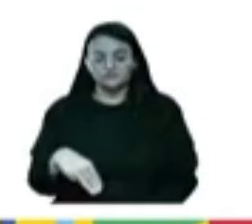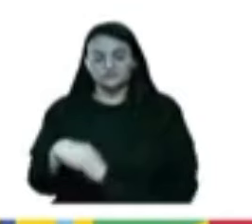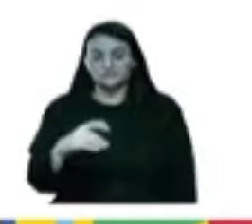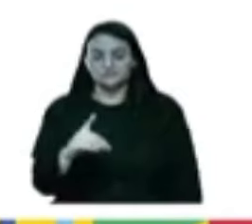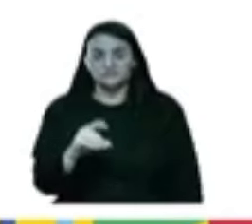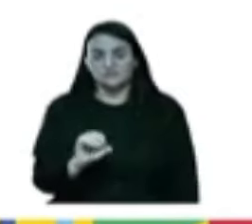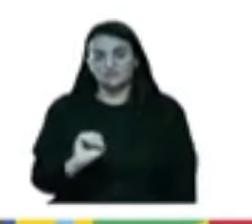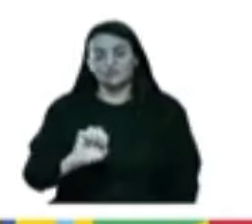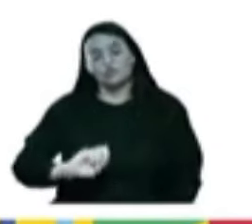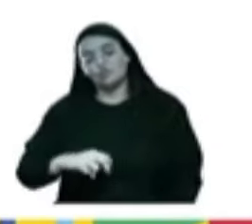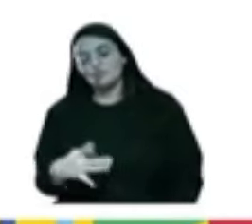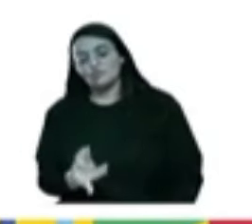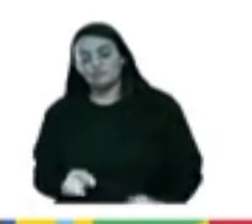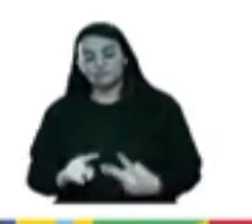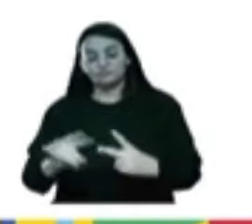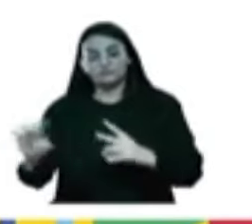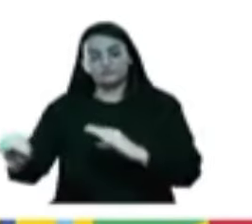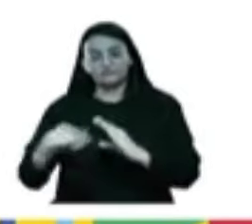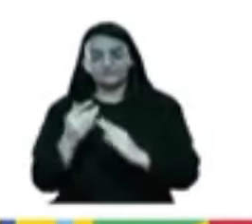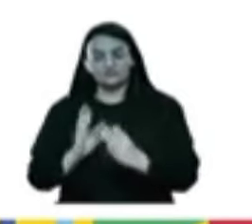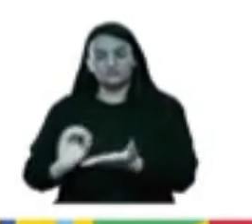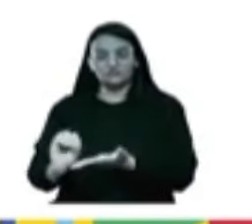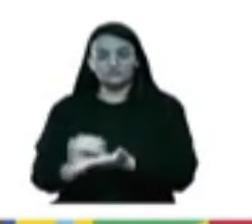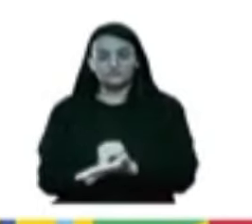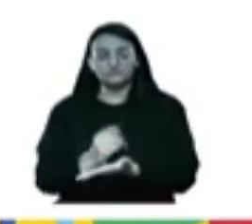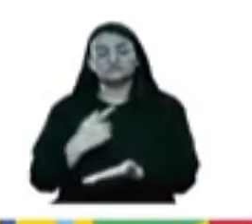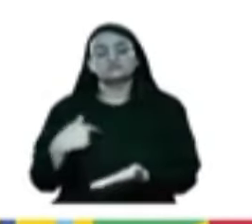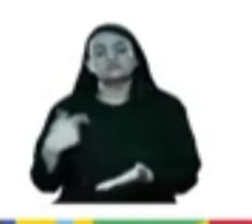ou também envio do ofício para o nosso protocolo digital aqui do Ministério.